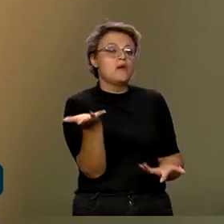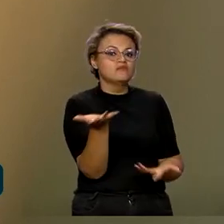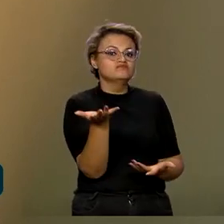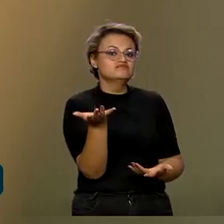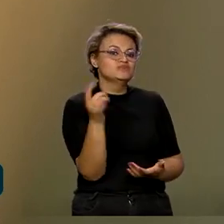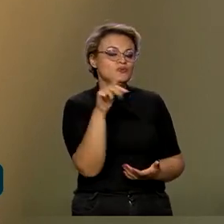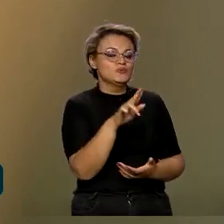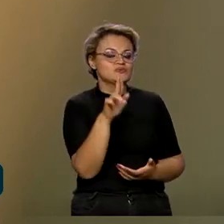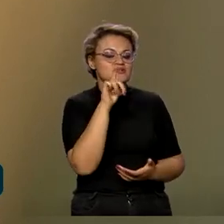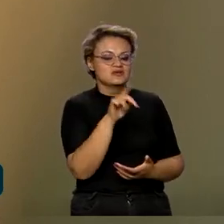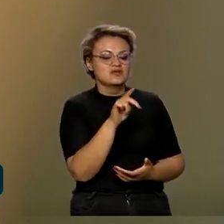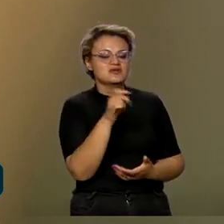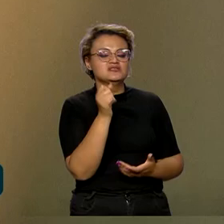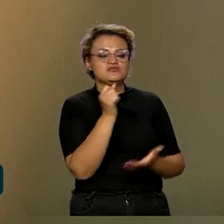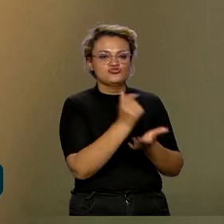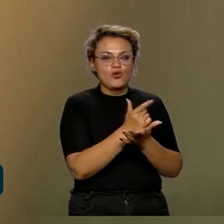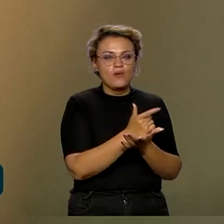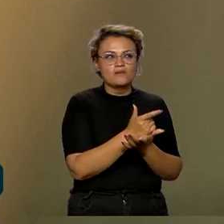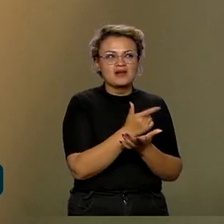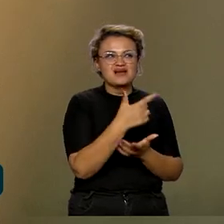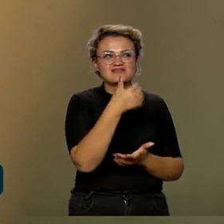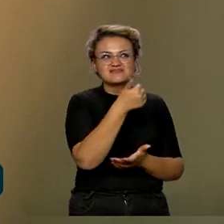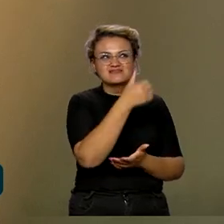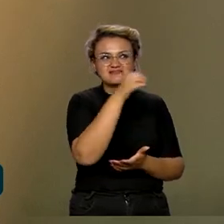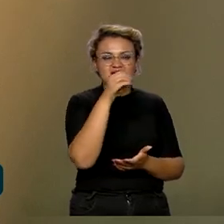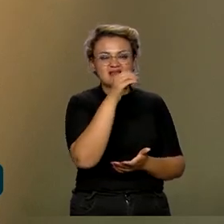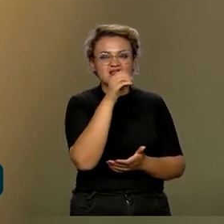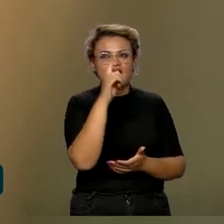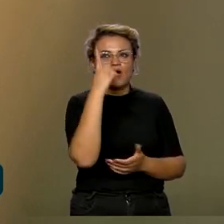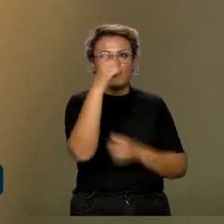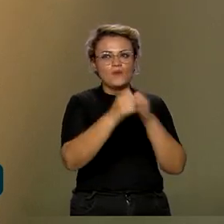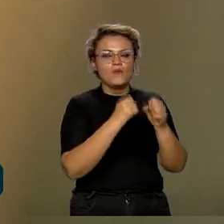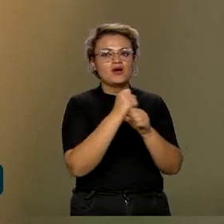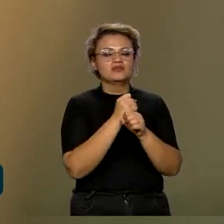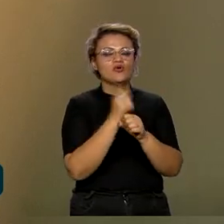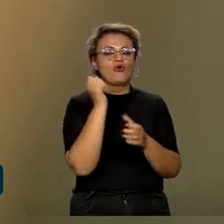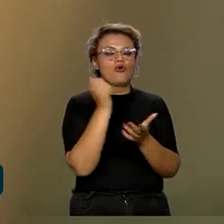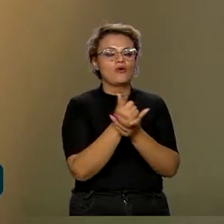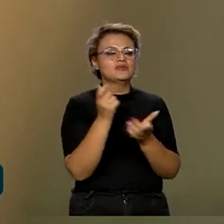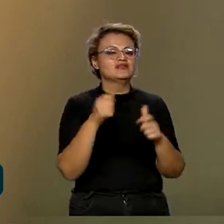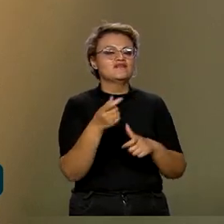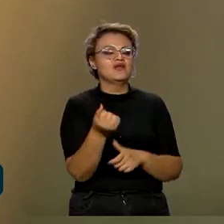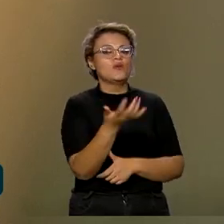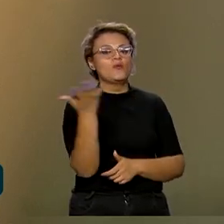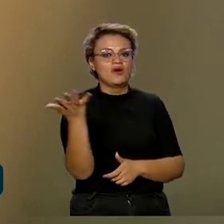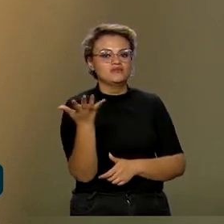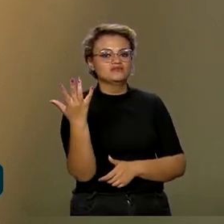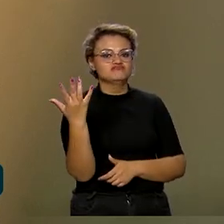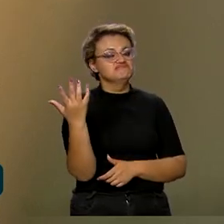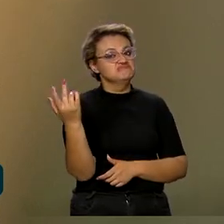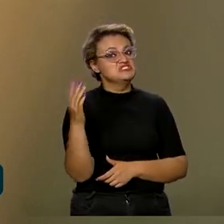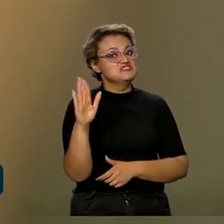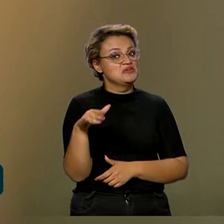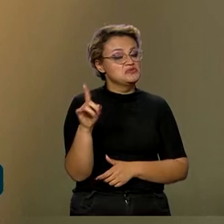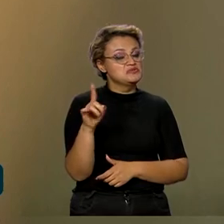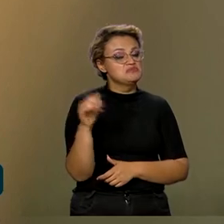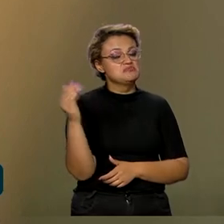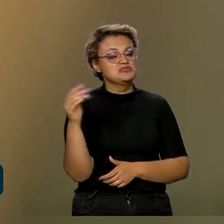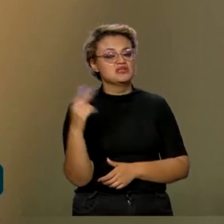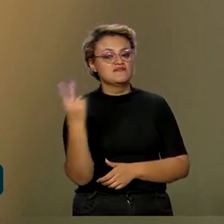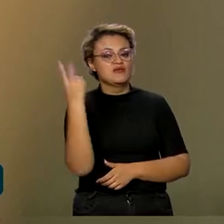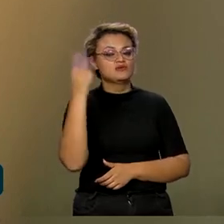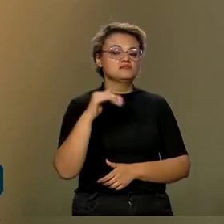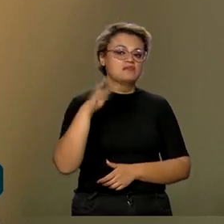que se hoje ela compra o equivalente a 100, daqui a um ano, quanto ela vai comprar? Que ela não se desvalorize muito ou até valorize um pouquinho.